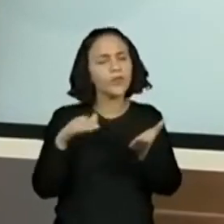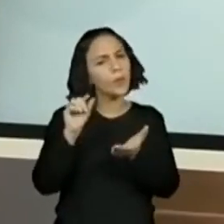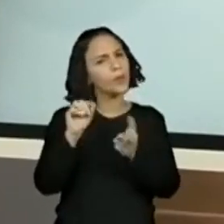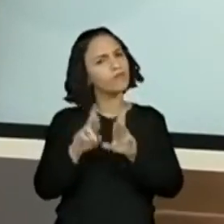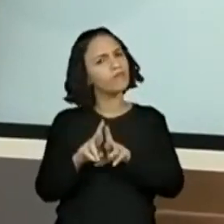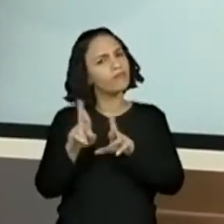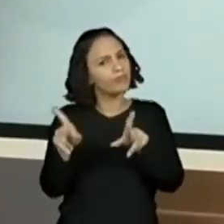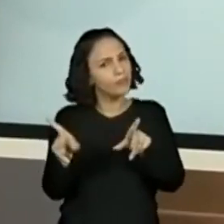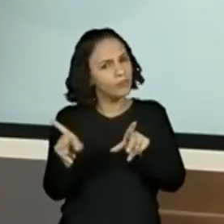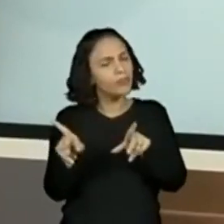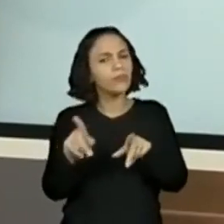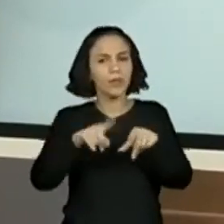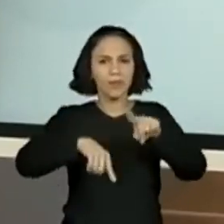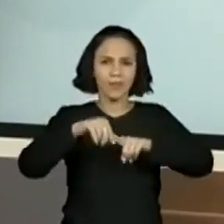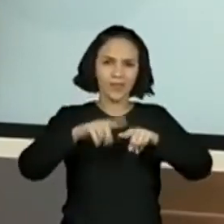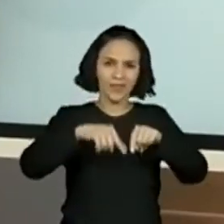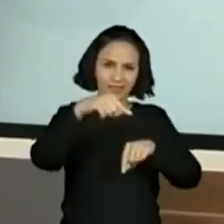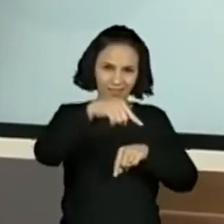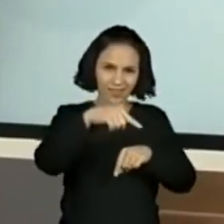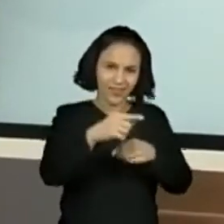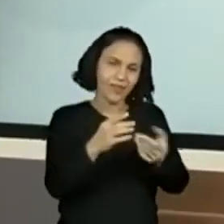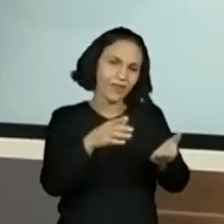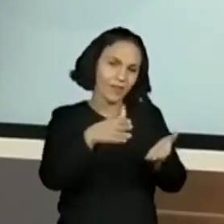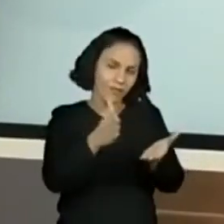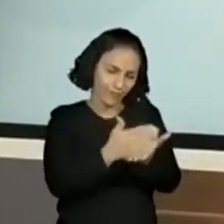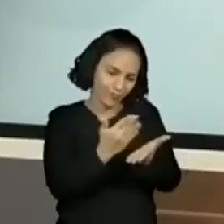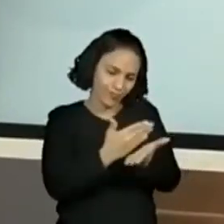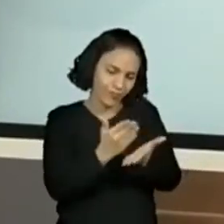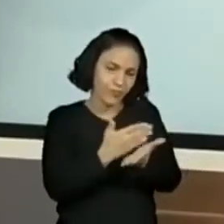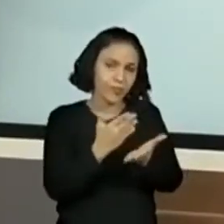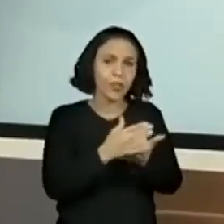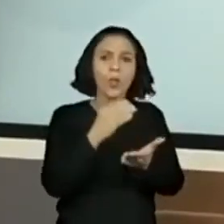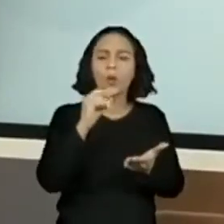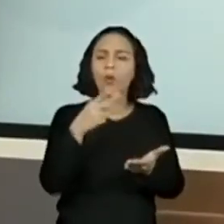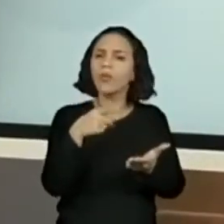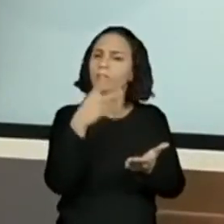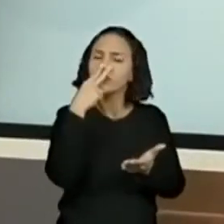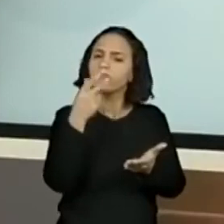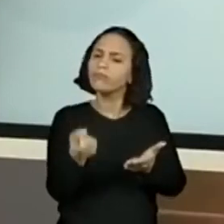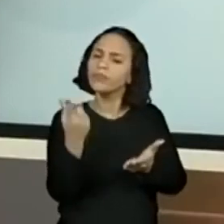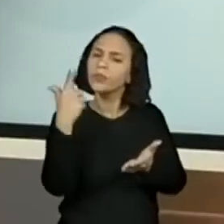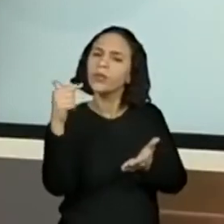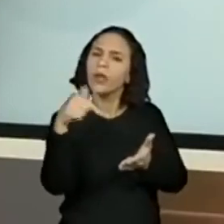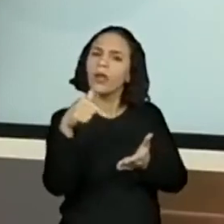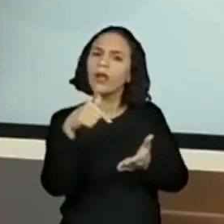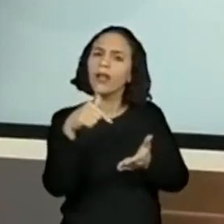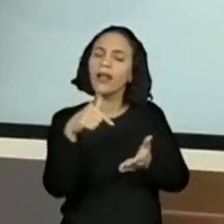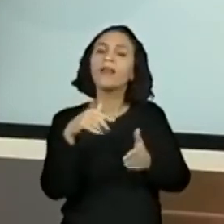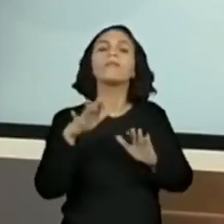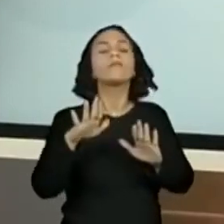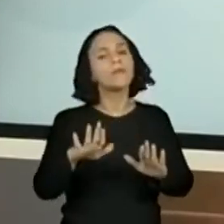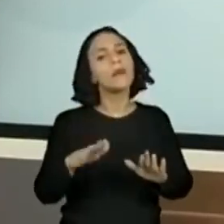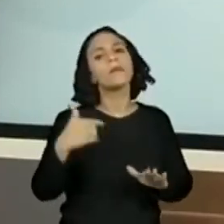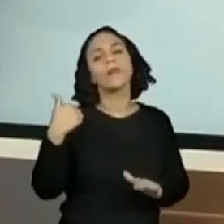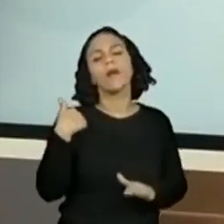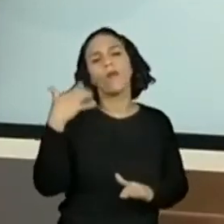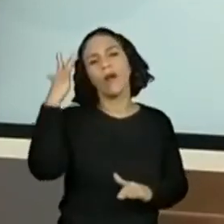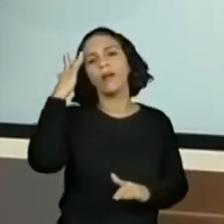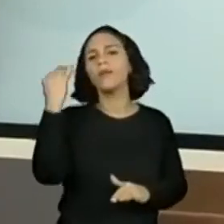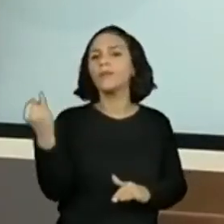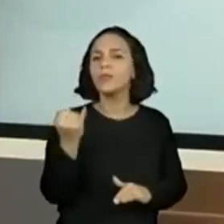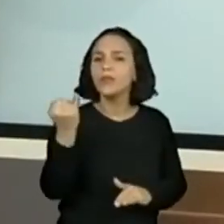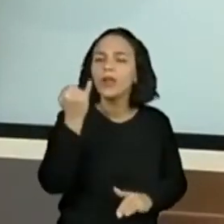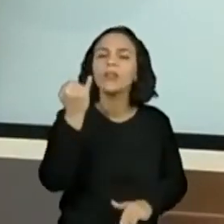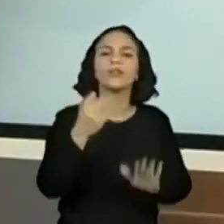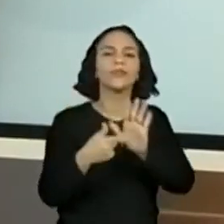pouco diferentes do material, porque foram adaptadas, ou até nem existem no material. Mas que eu achei essencial trazer